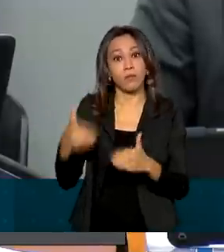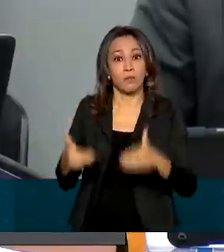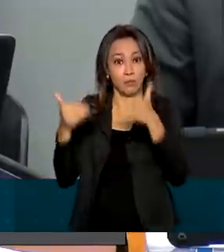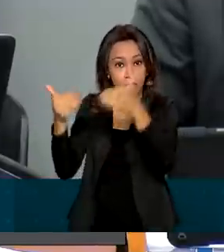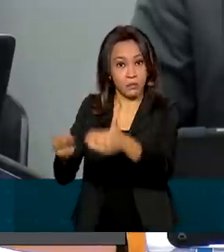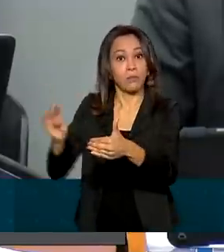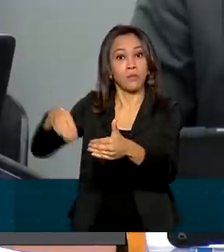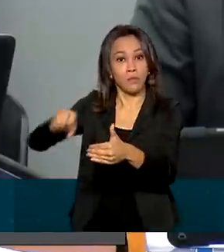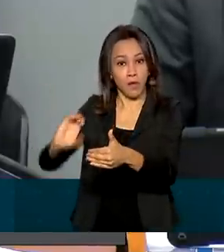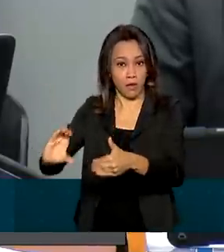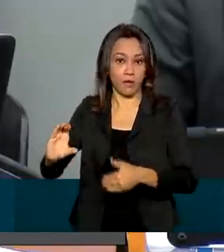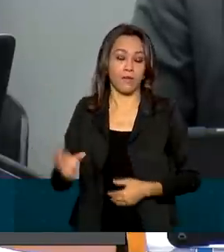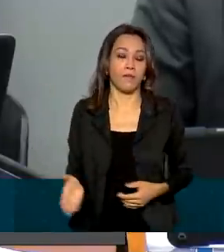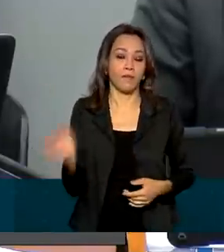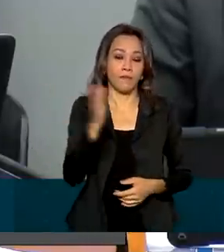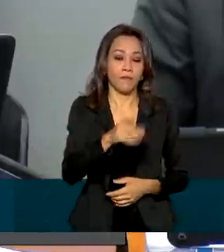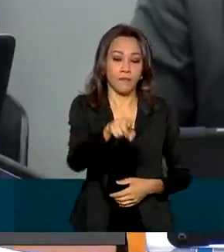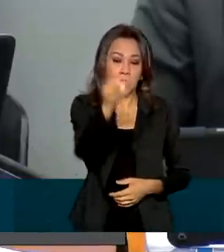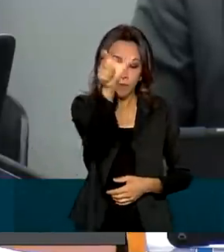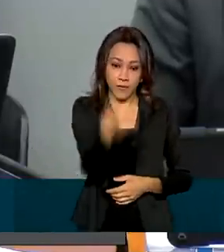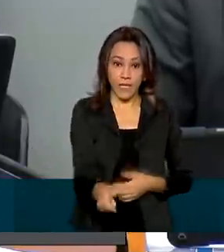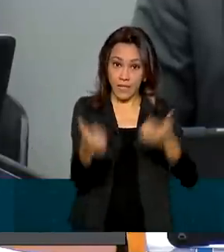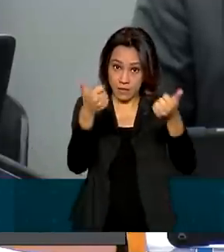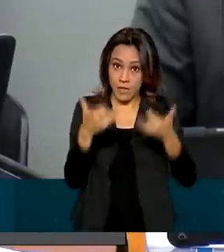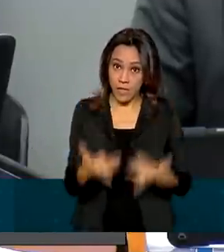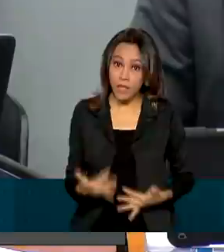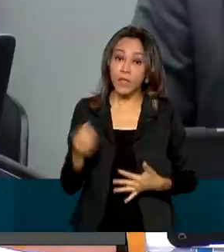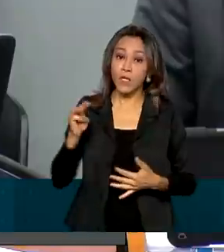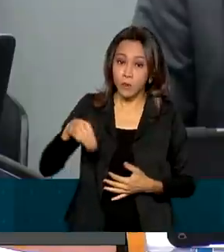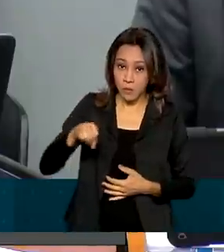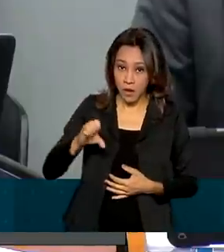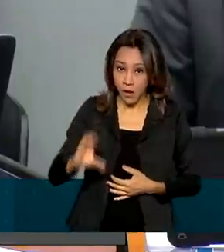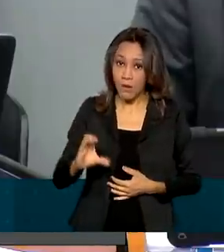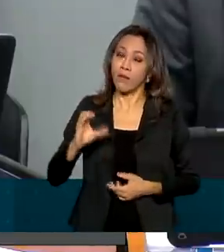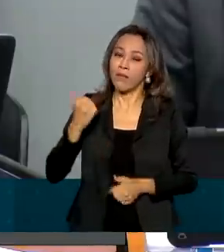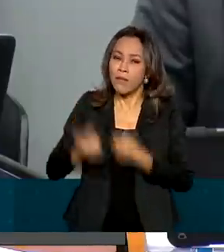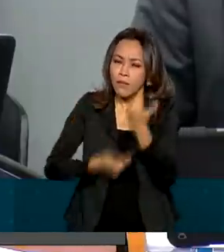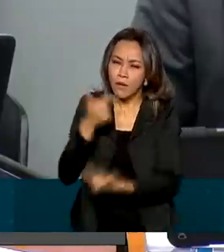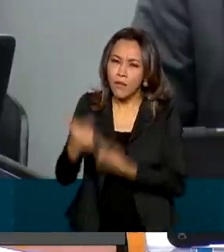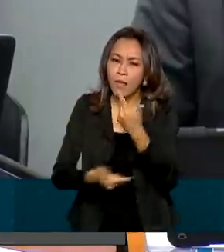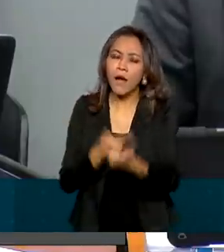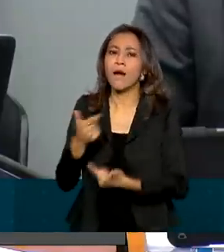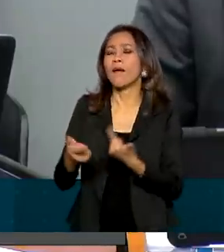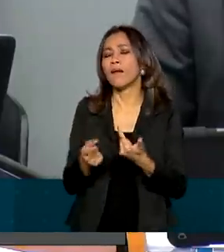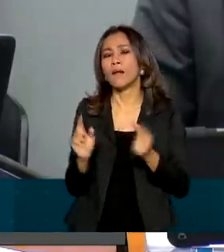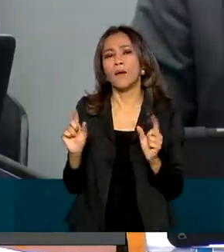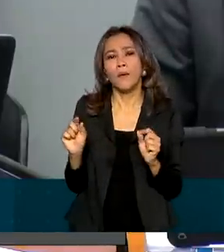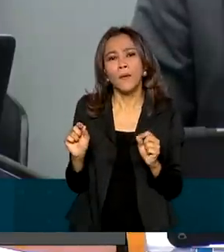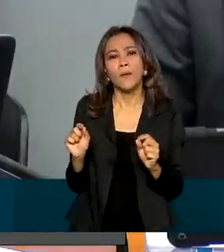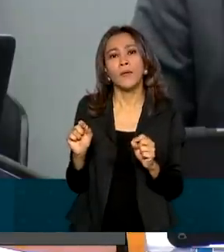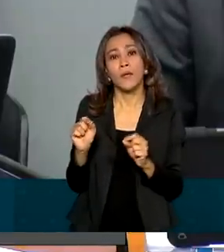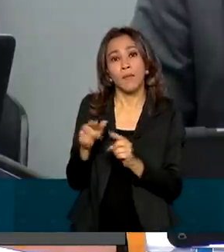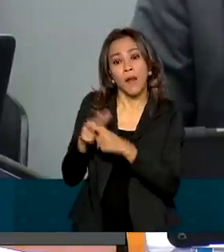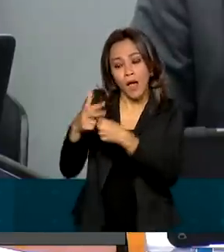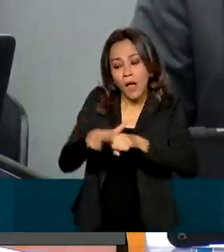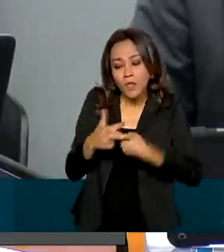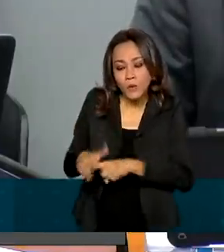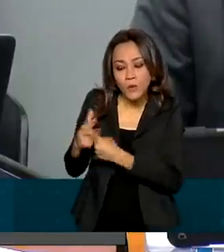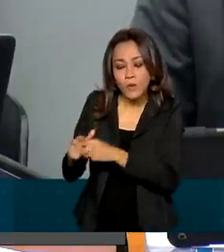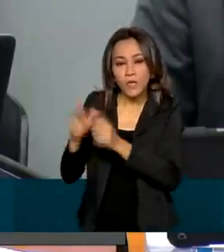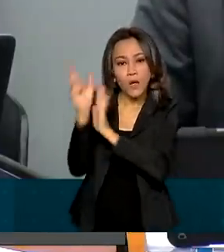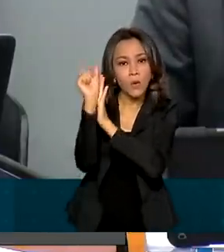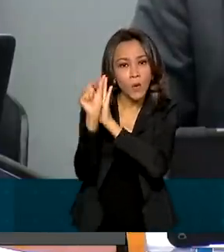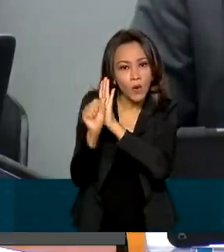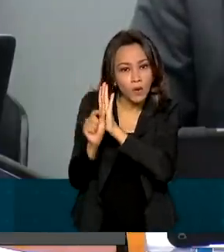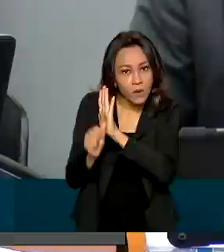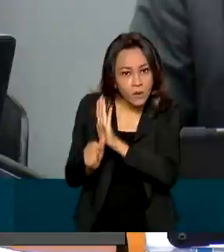O MEC também trabalha para viabilizar a recomposição orçamentária para que